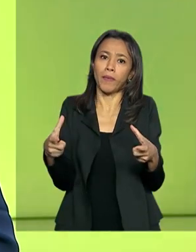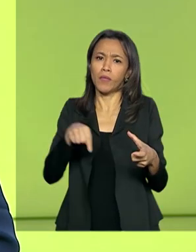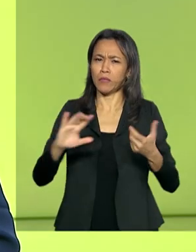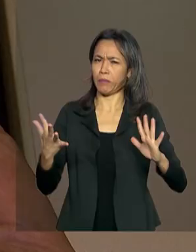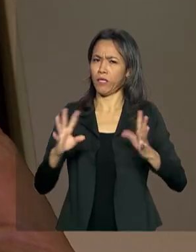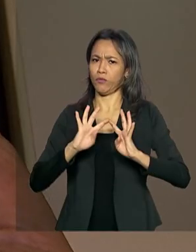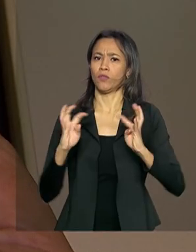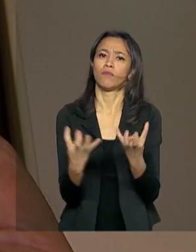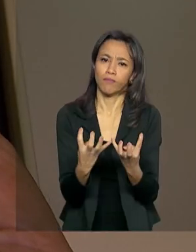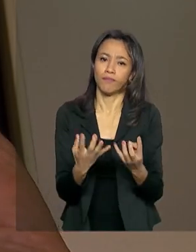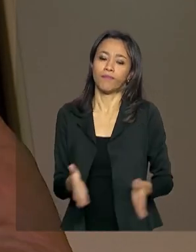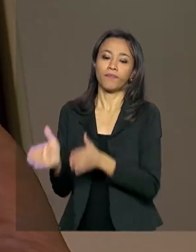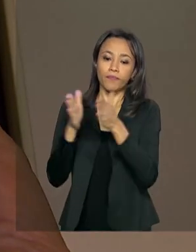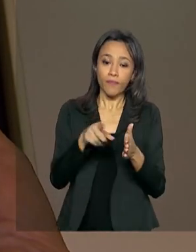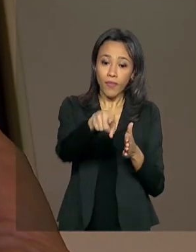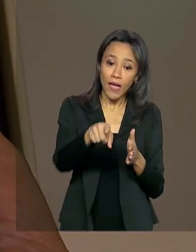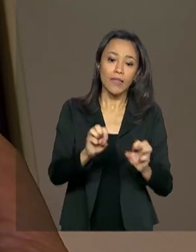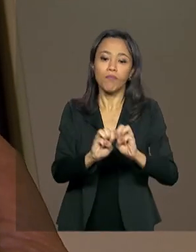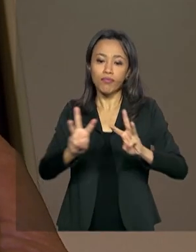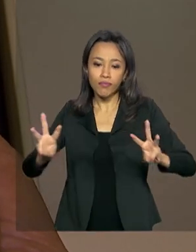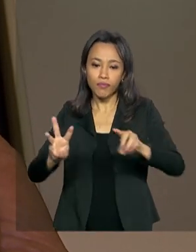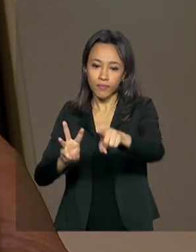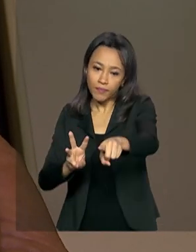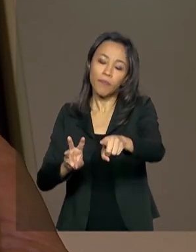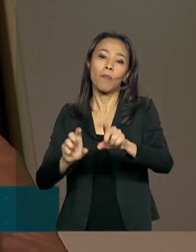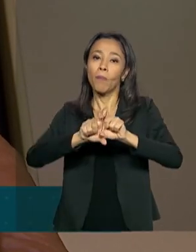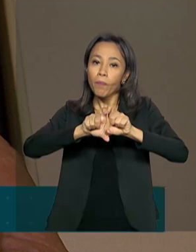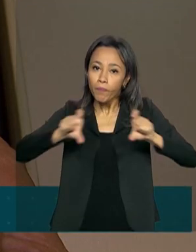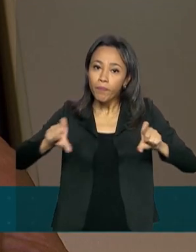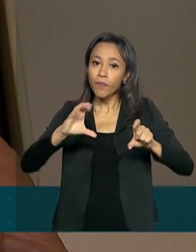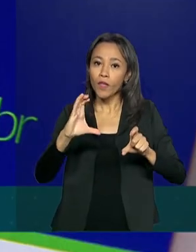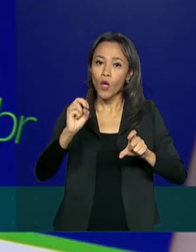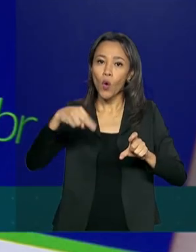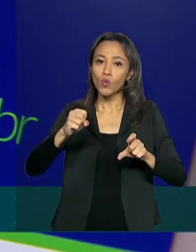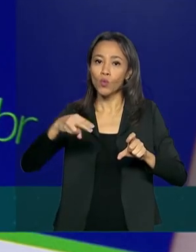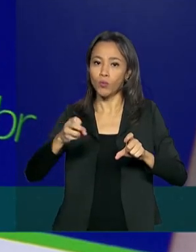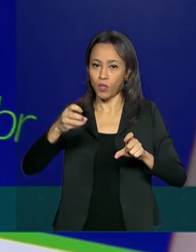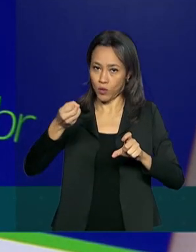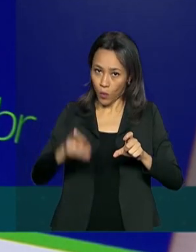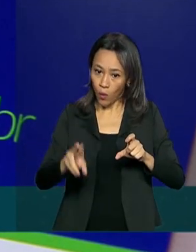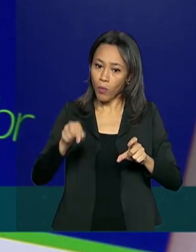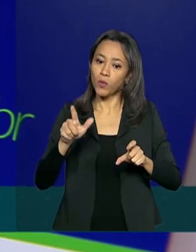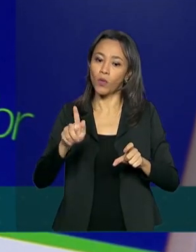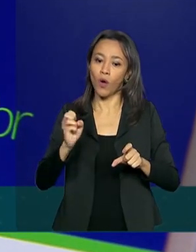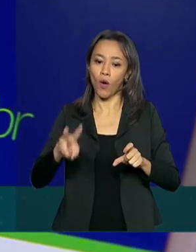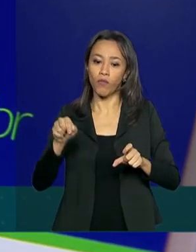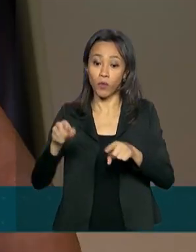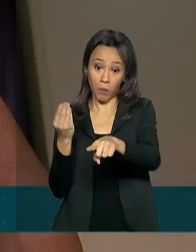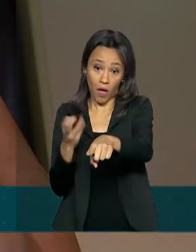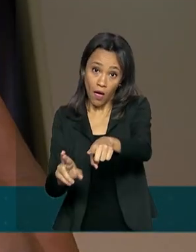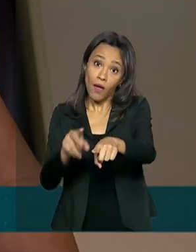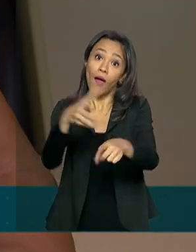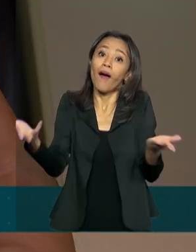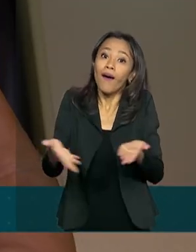A plataforma consumidor.gov.br foi repaginada e acaba de